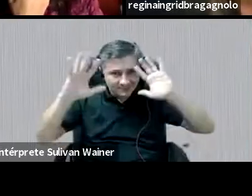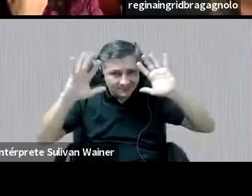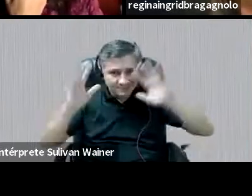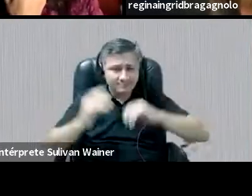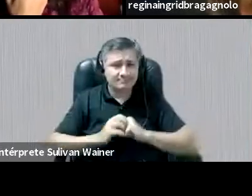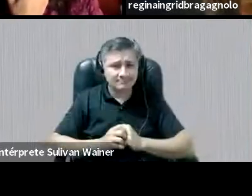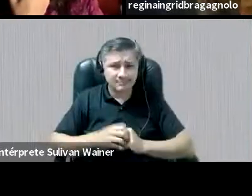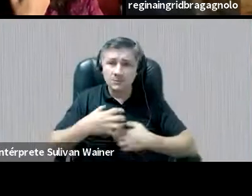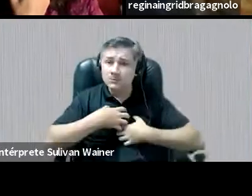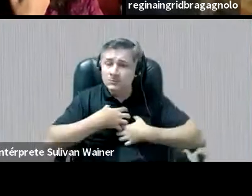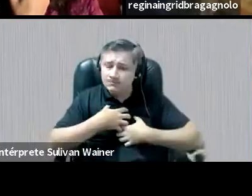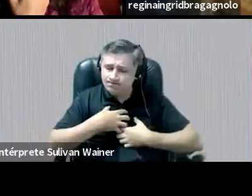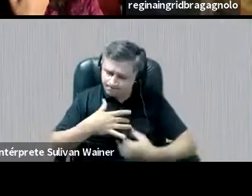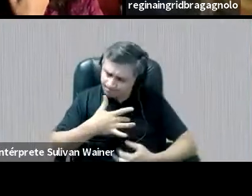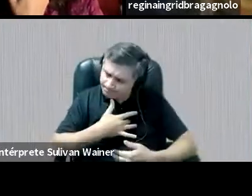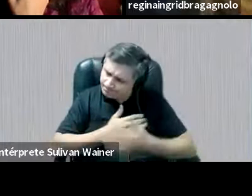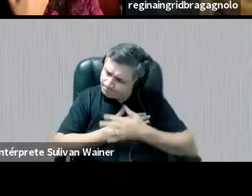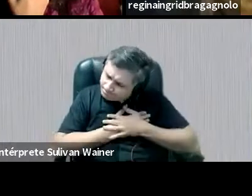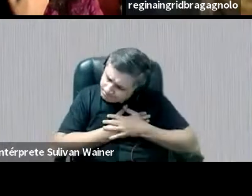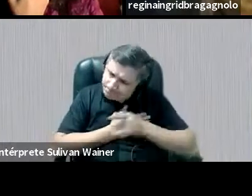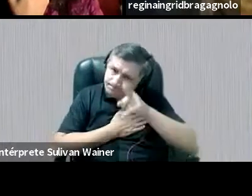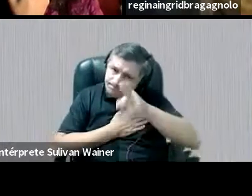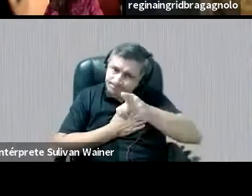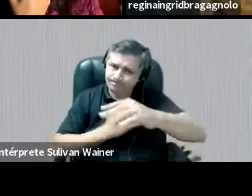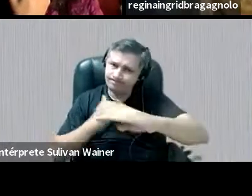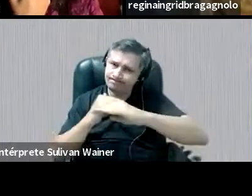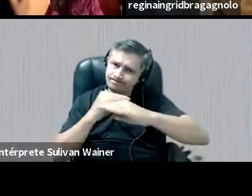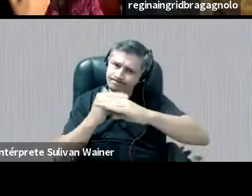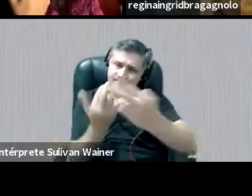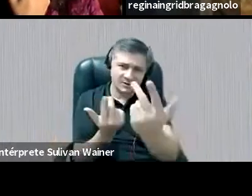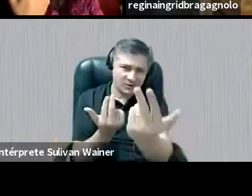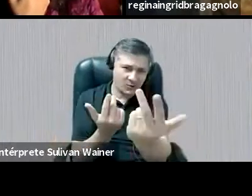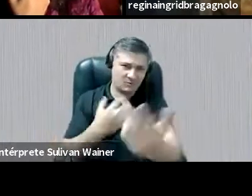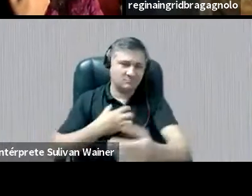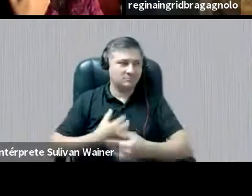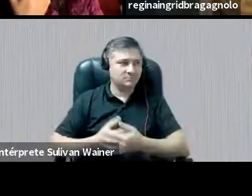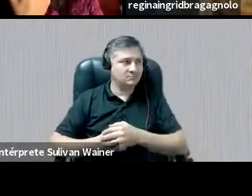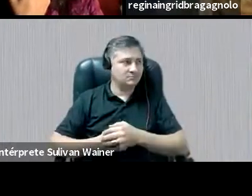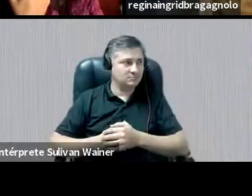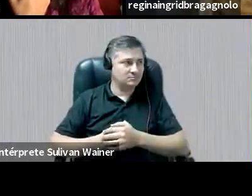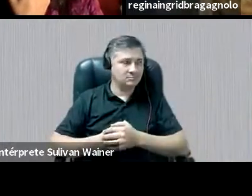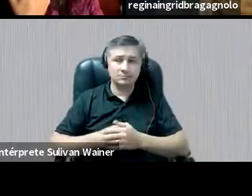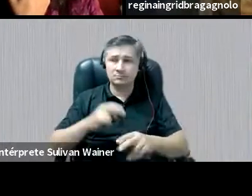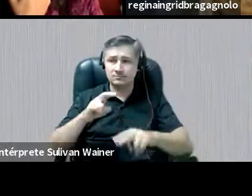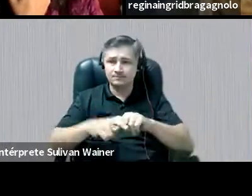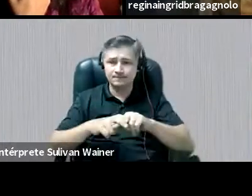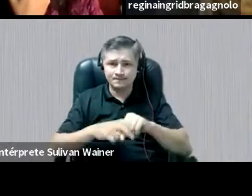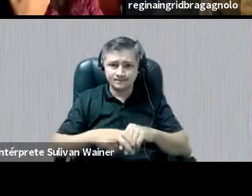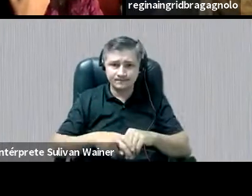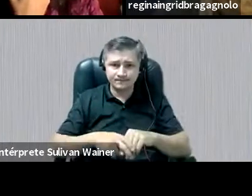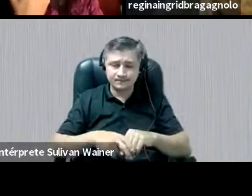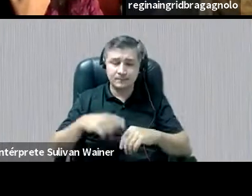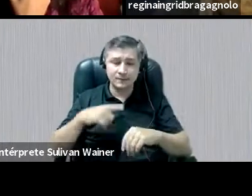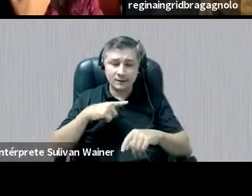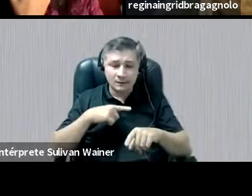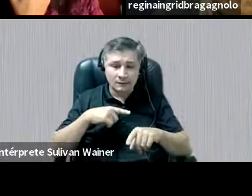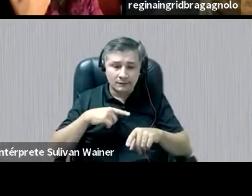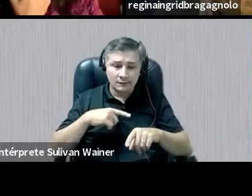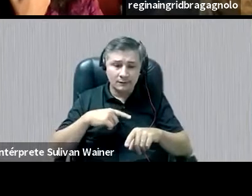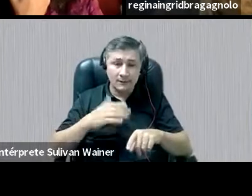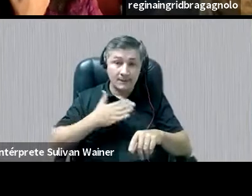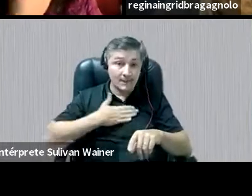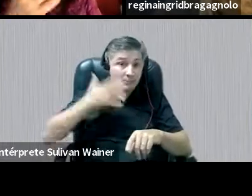eu me solidarizo com vocês, né? E por isso que eu digo, assim, eu cuidei muito da minha